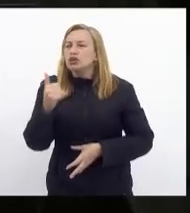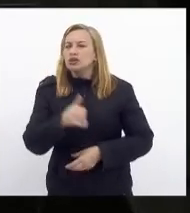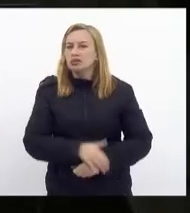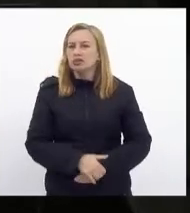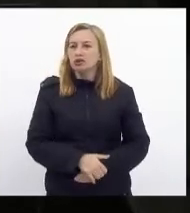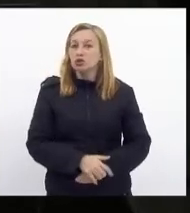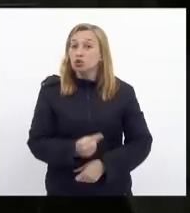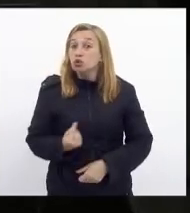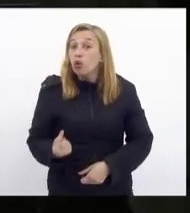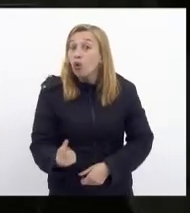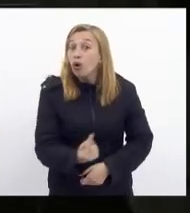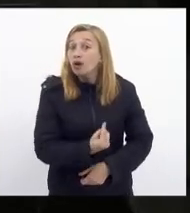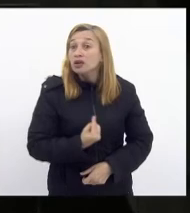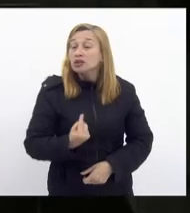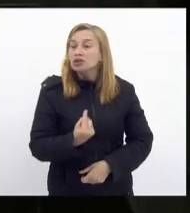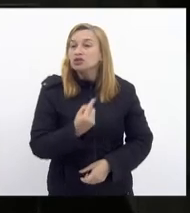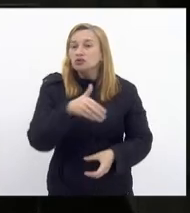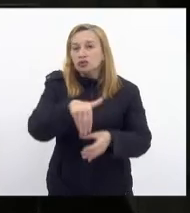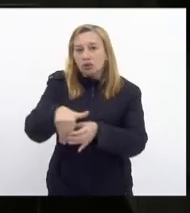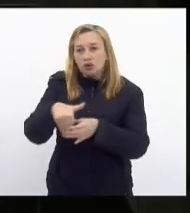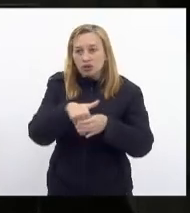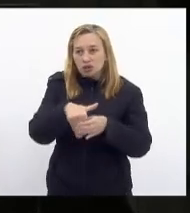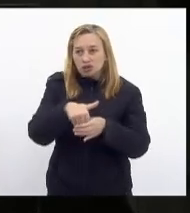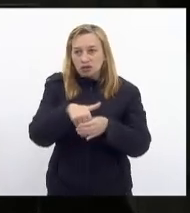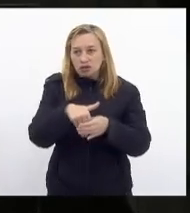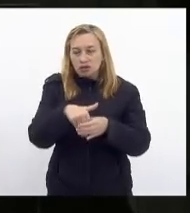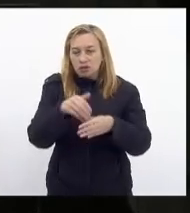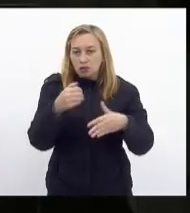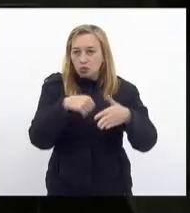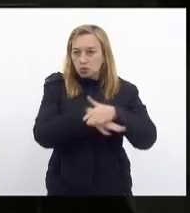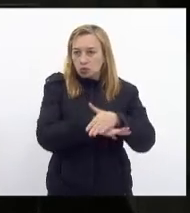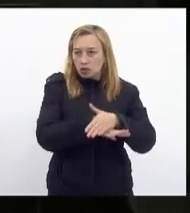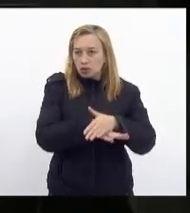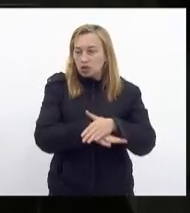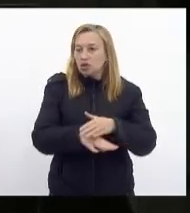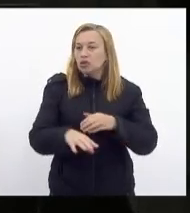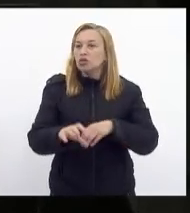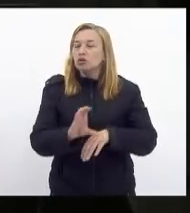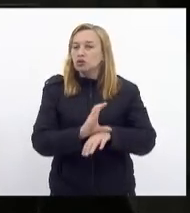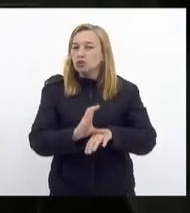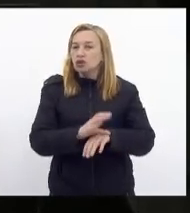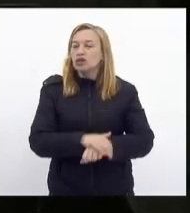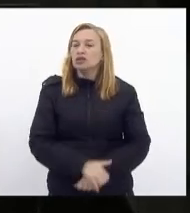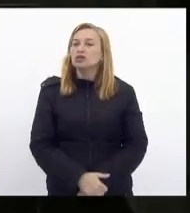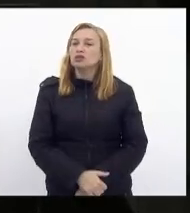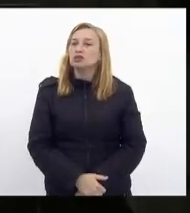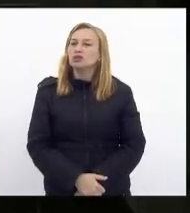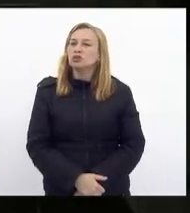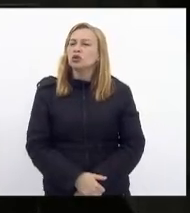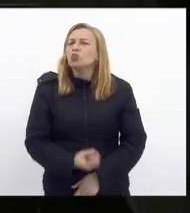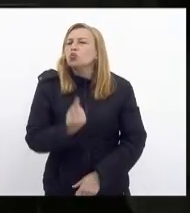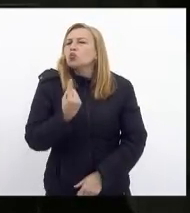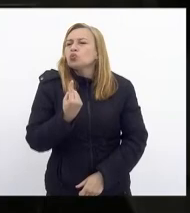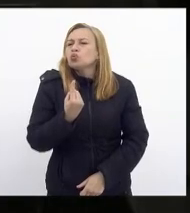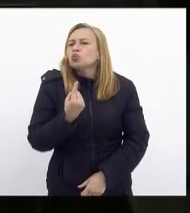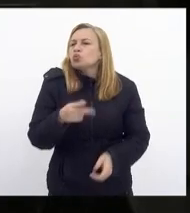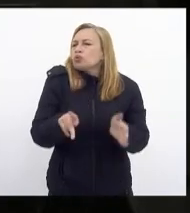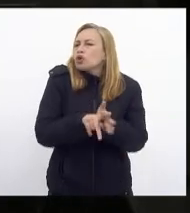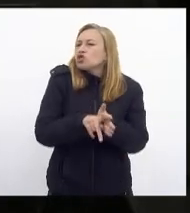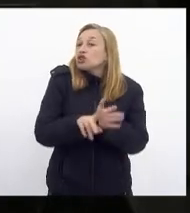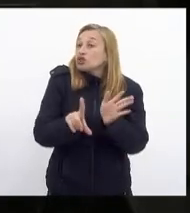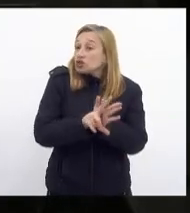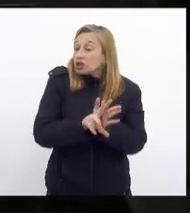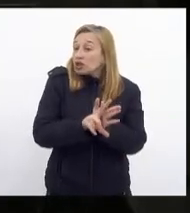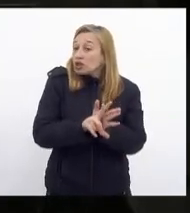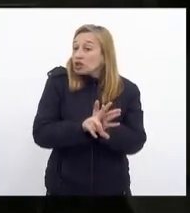nós votamos pelo arquivamento pela inconstitucionalidade de um projeto de